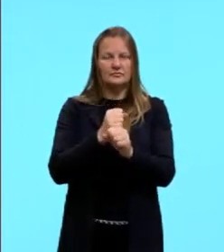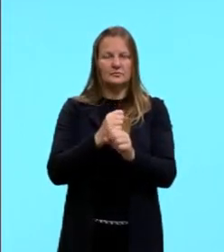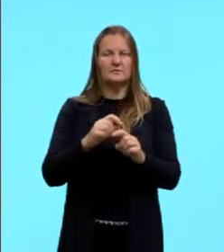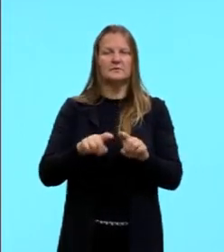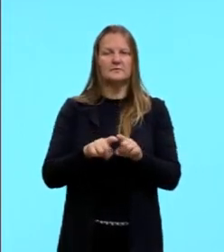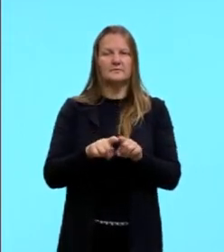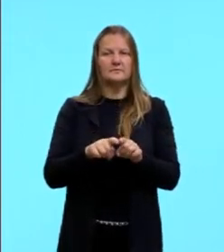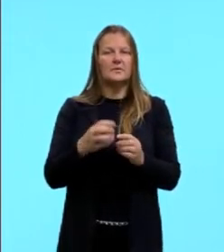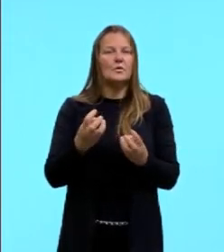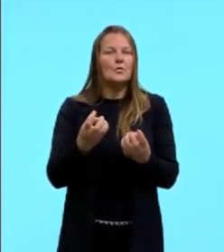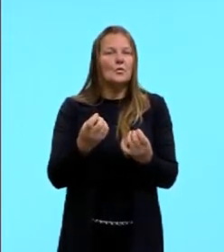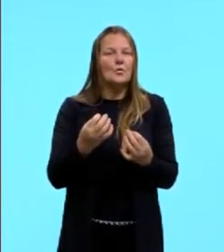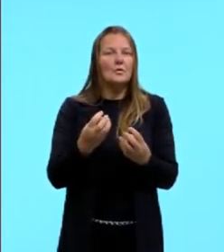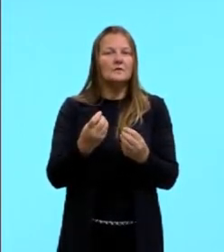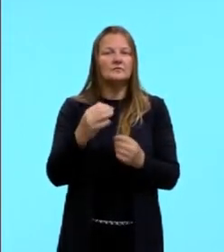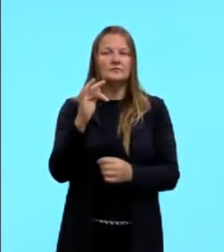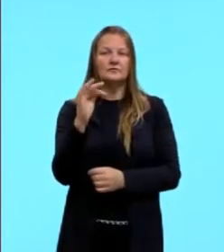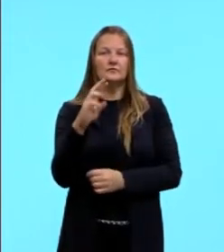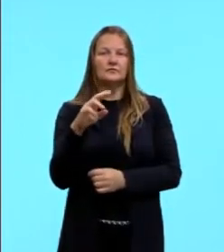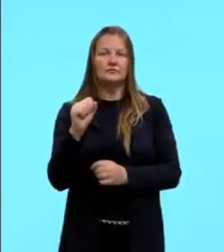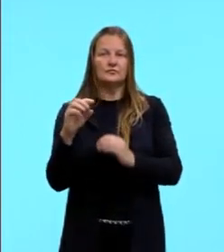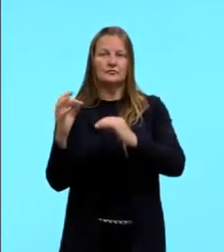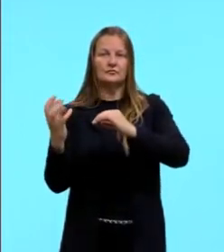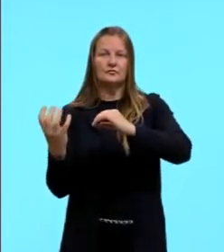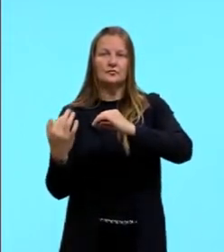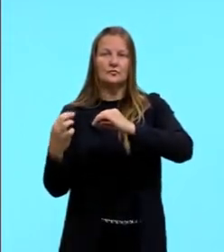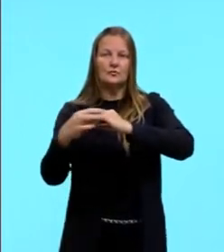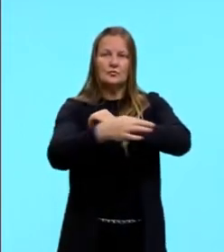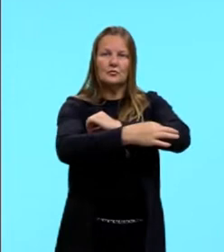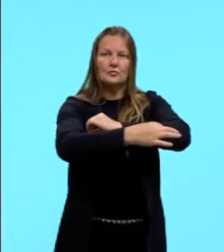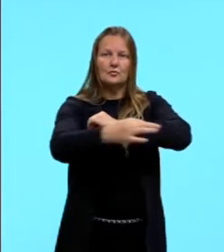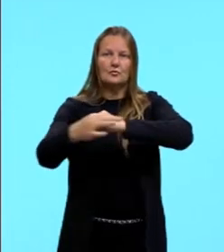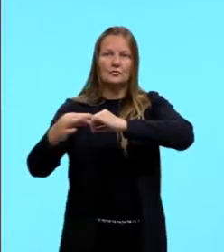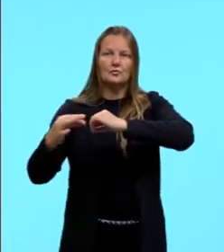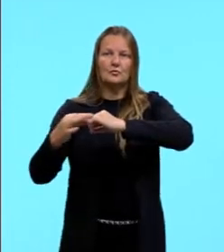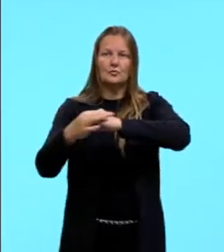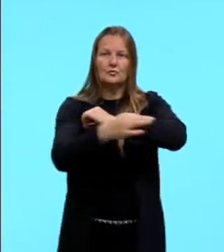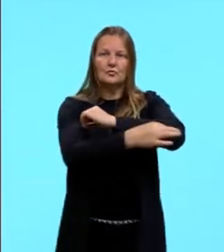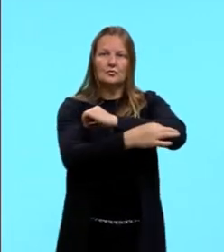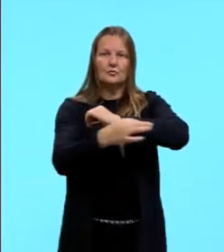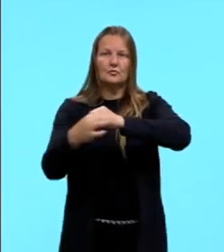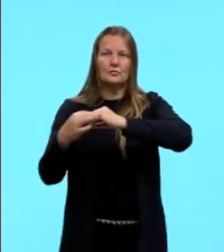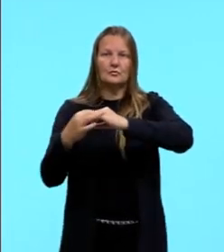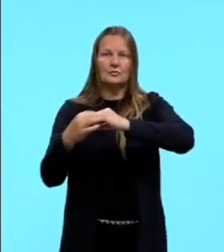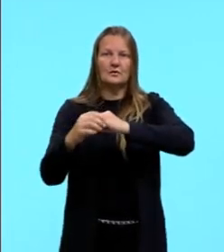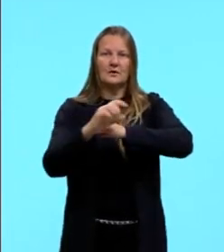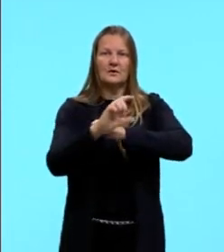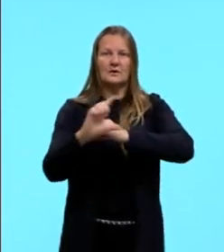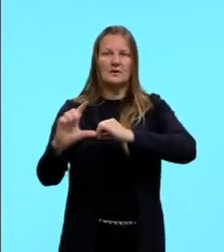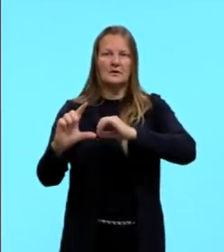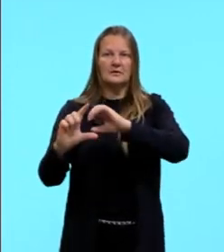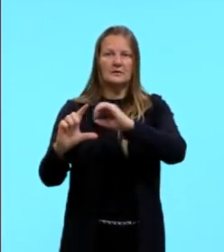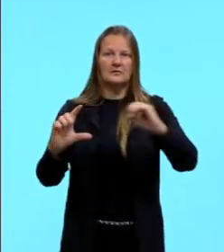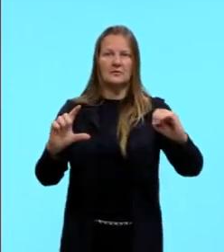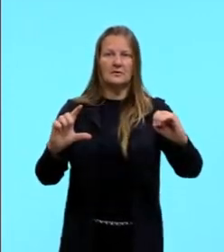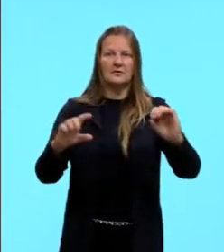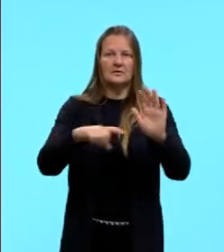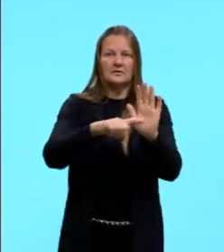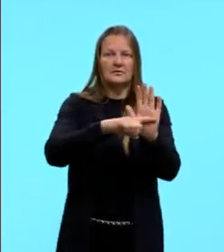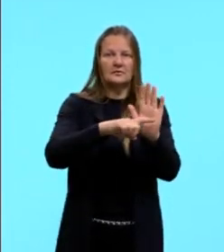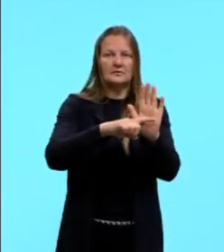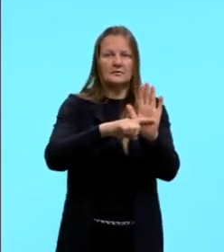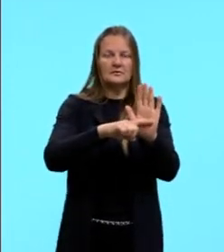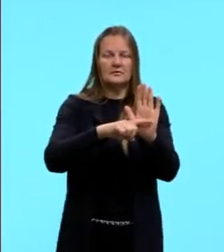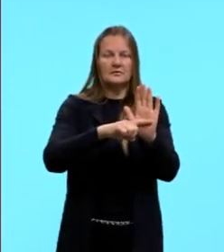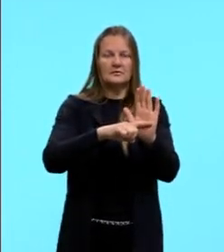horários nós tivemos. E de leste para oeste, vou diminuir esse fuso horário, esse horário, certo? Então, eu estou indo de leste